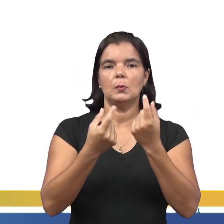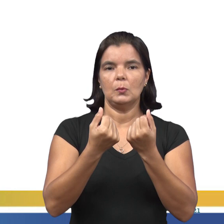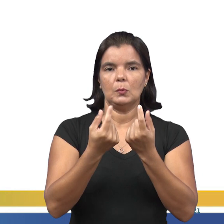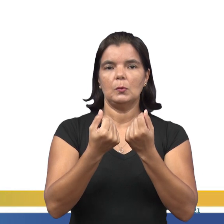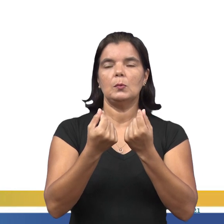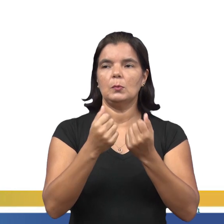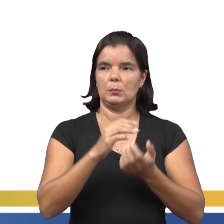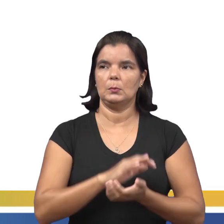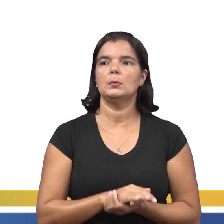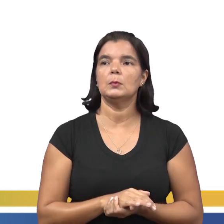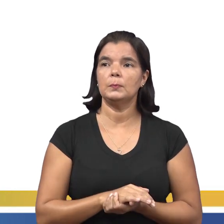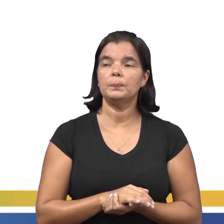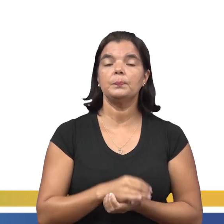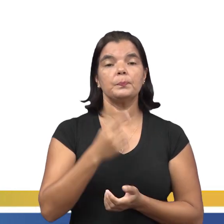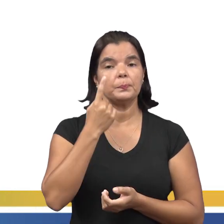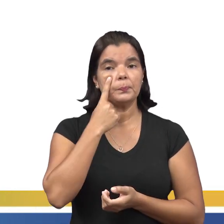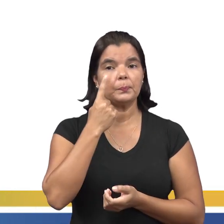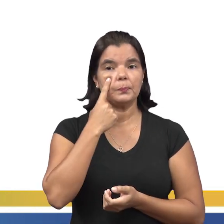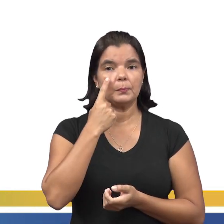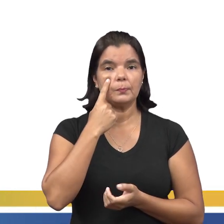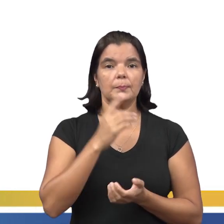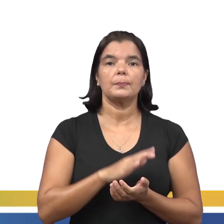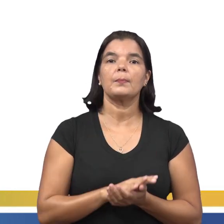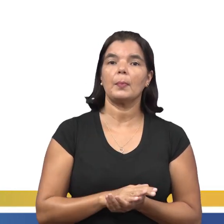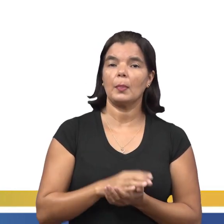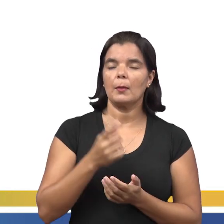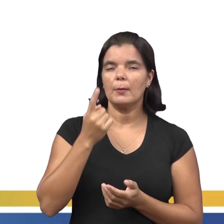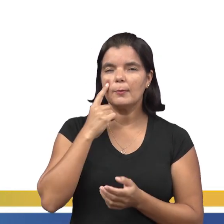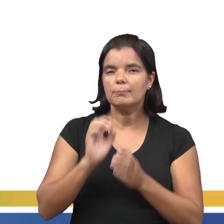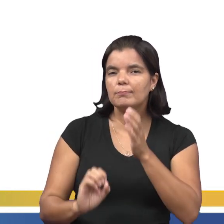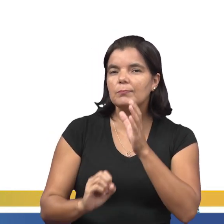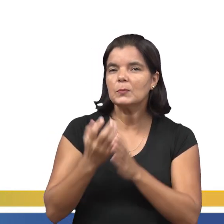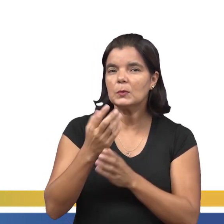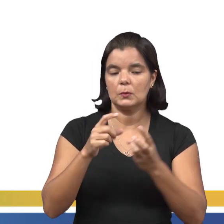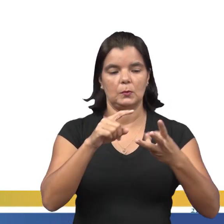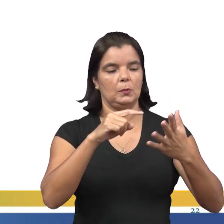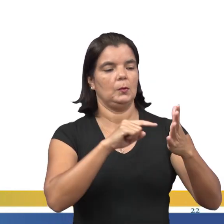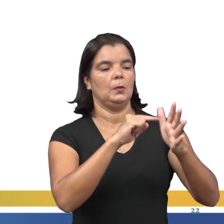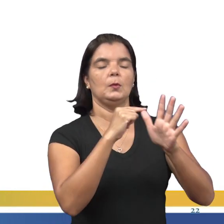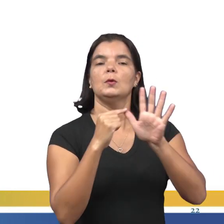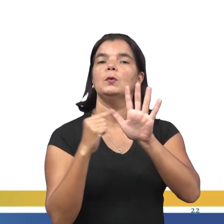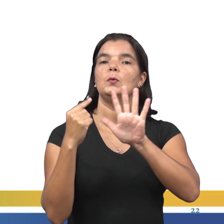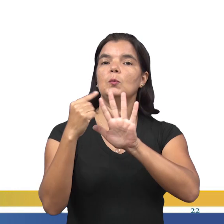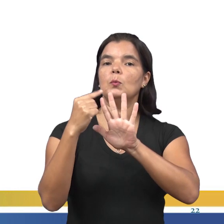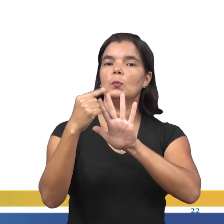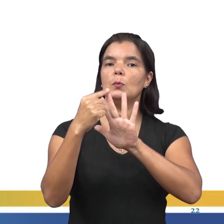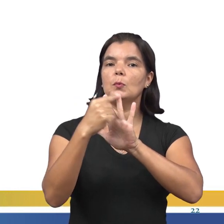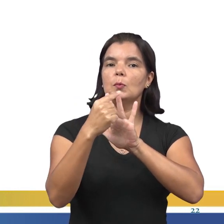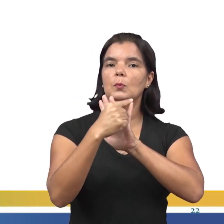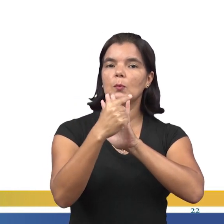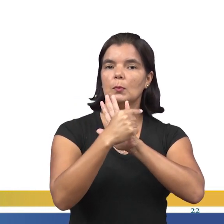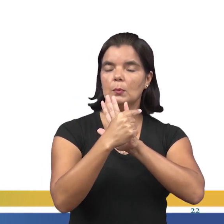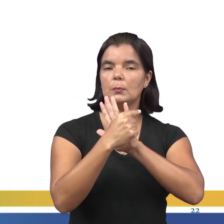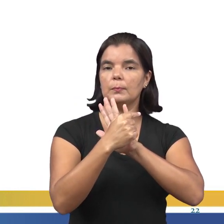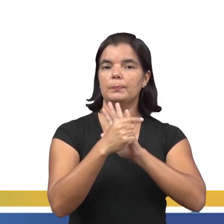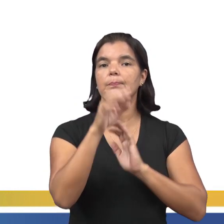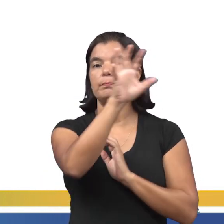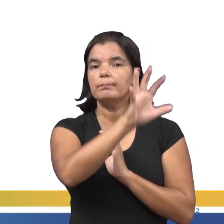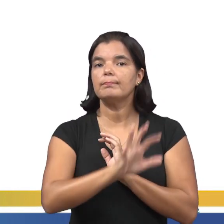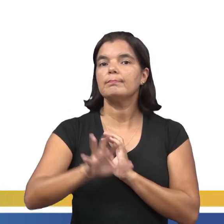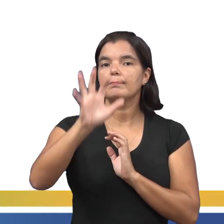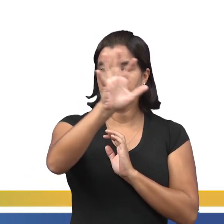estamos considerando, se delimitou ou definiu cinco grandes regiões. O mapa